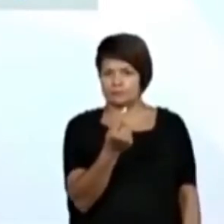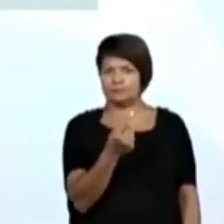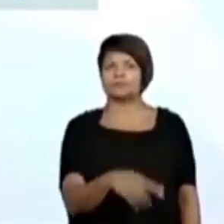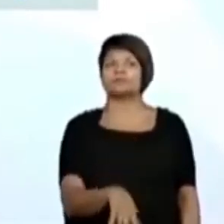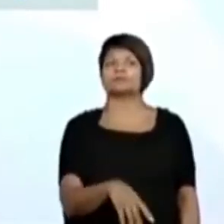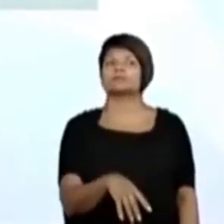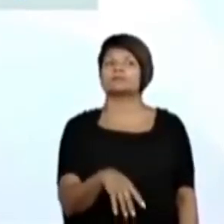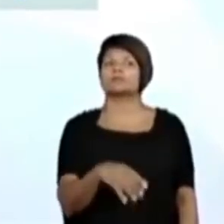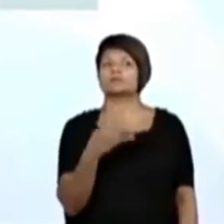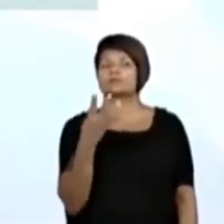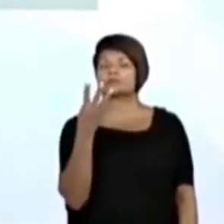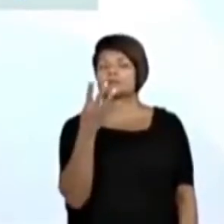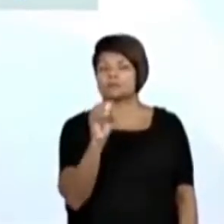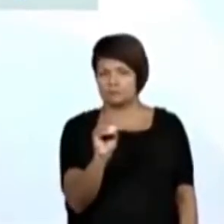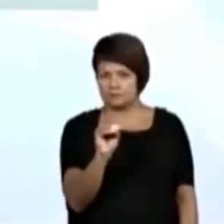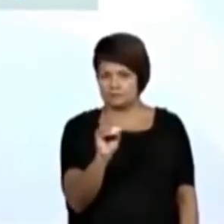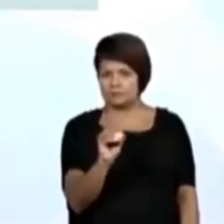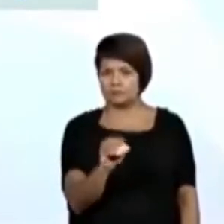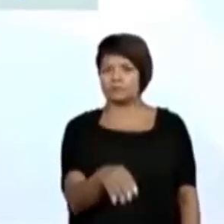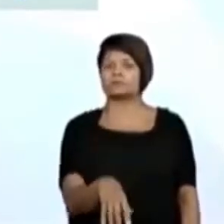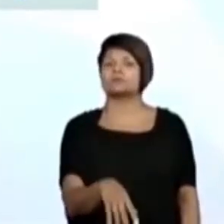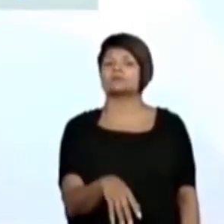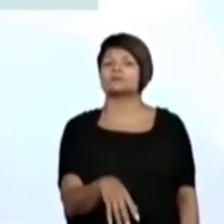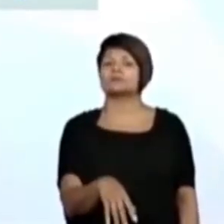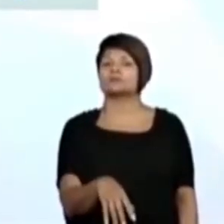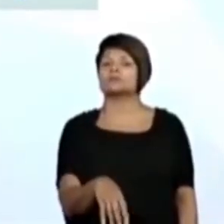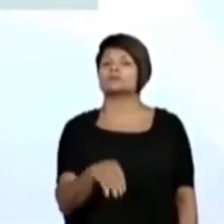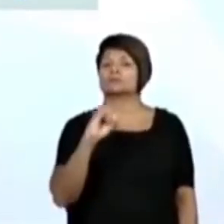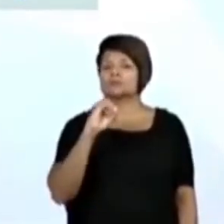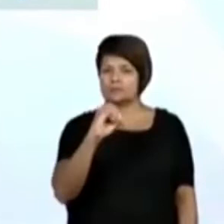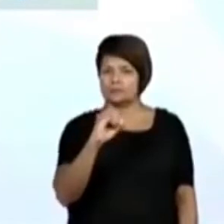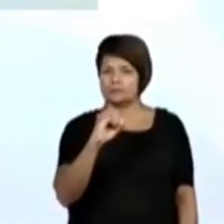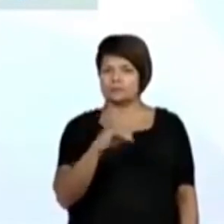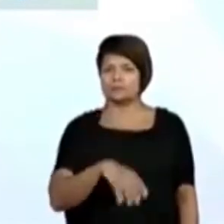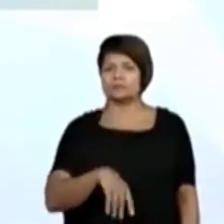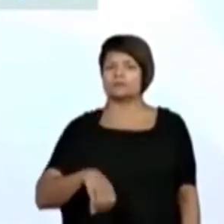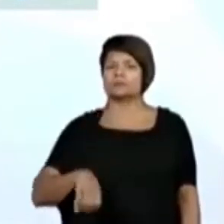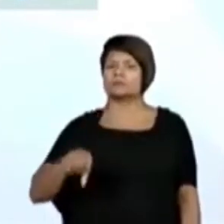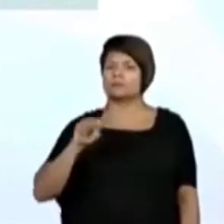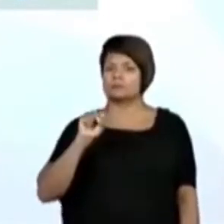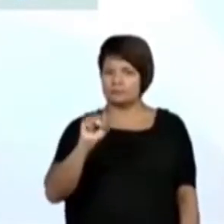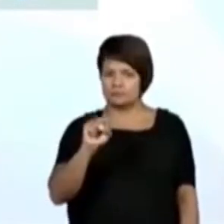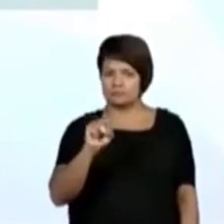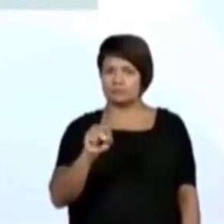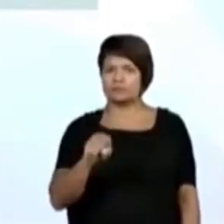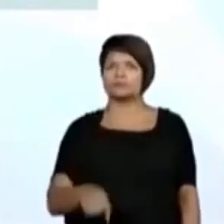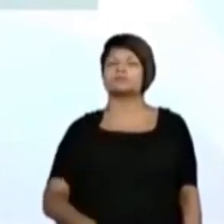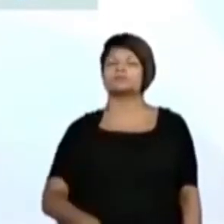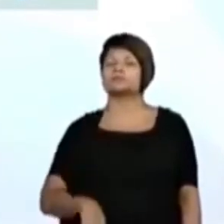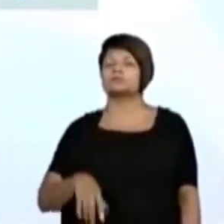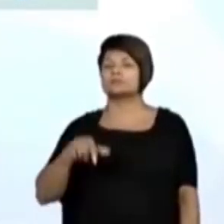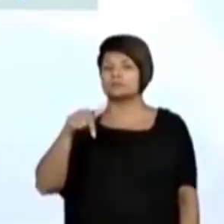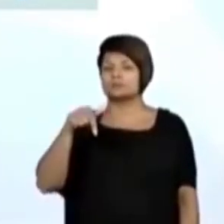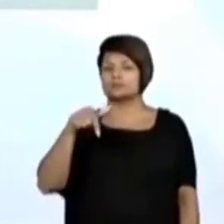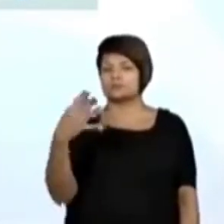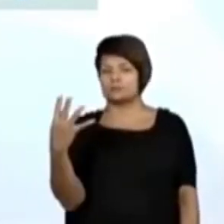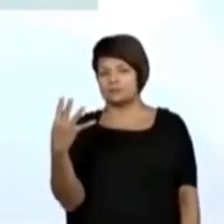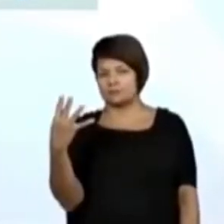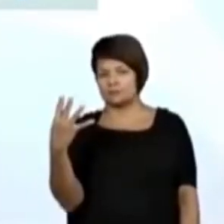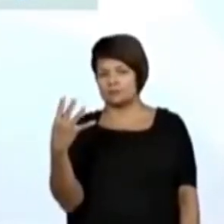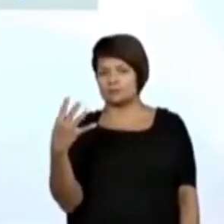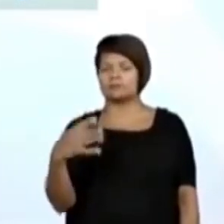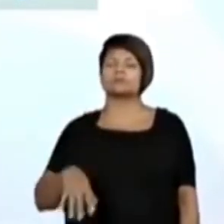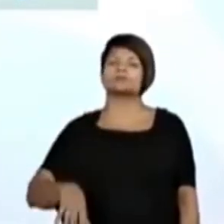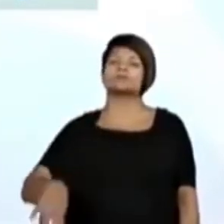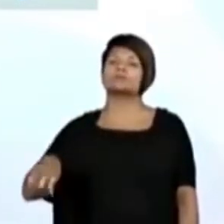40, 0, 8, 74,